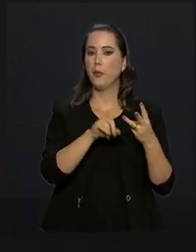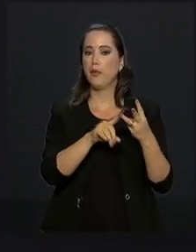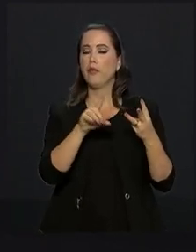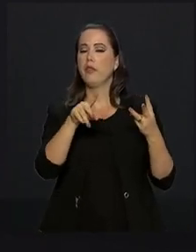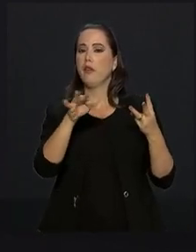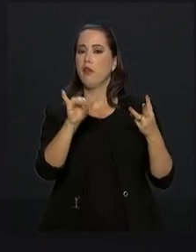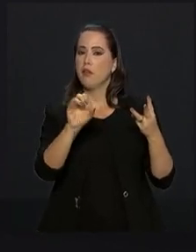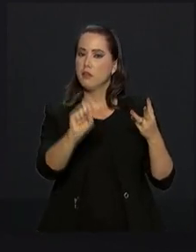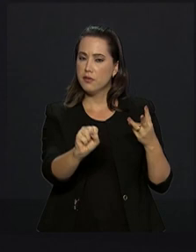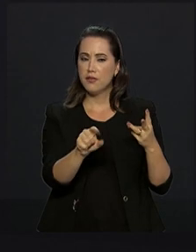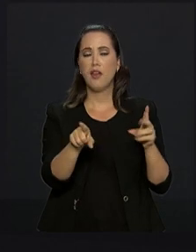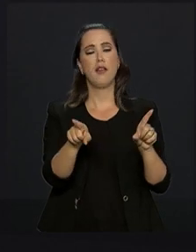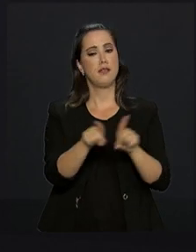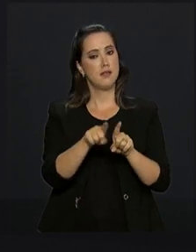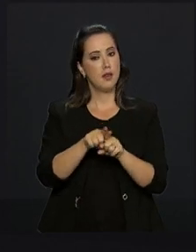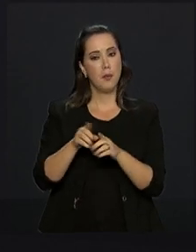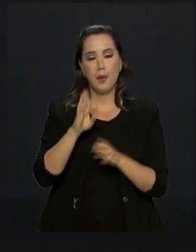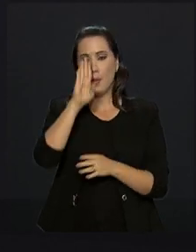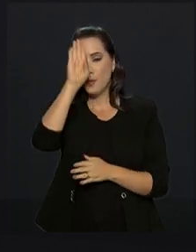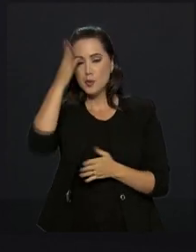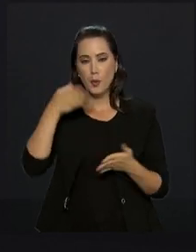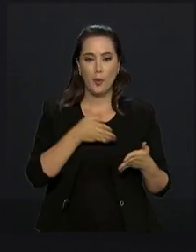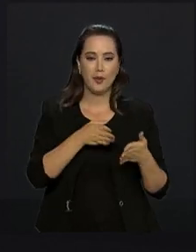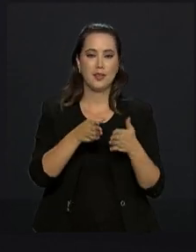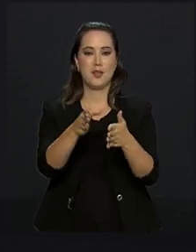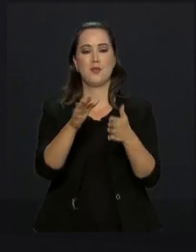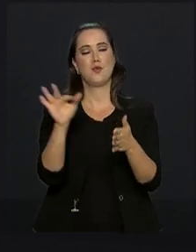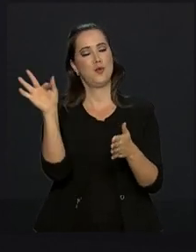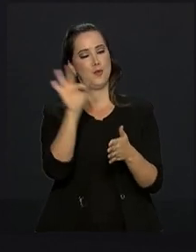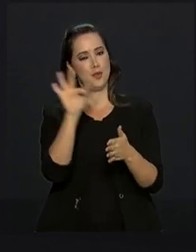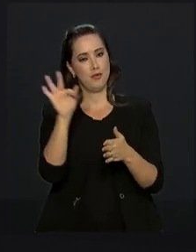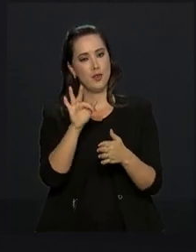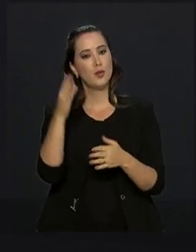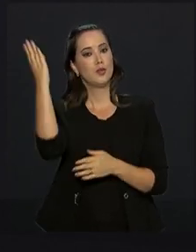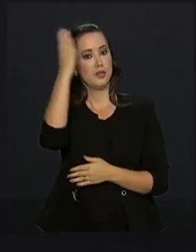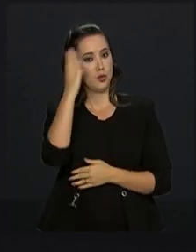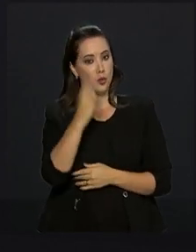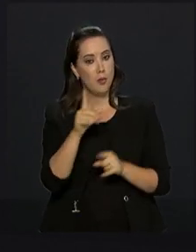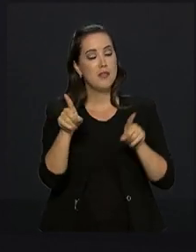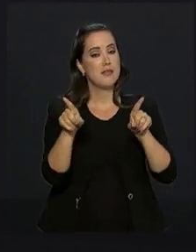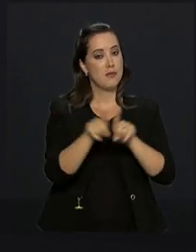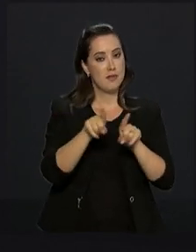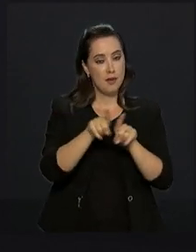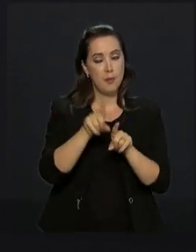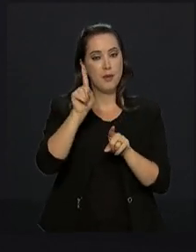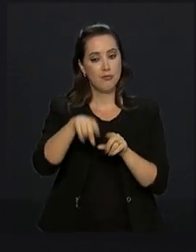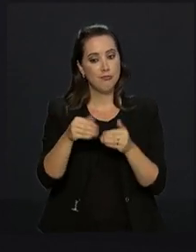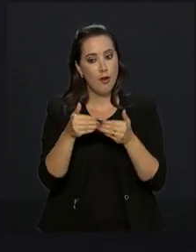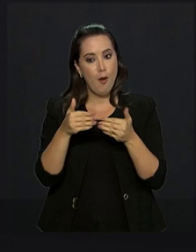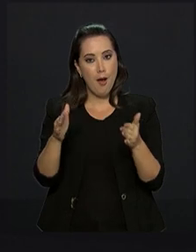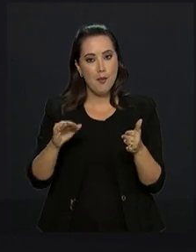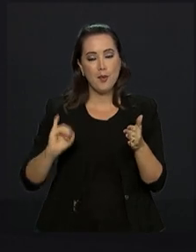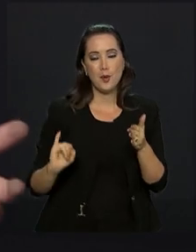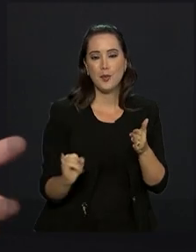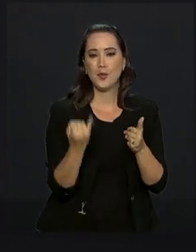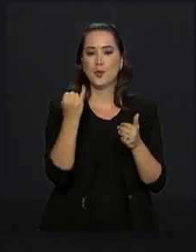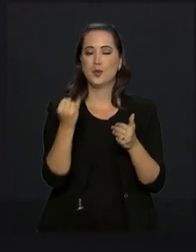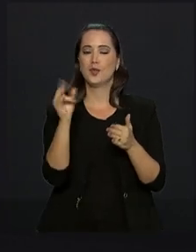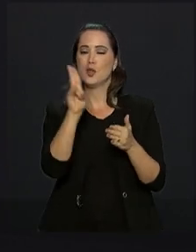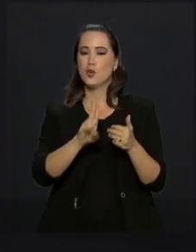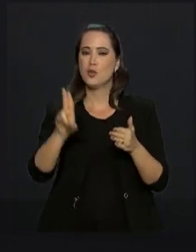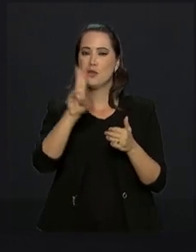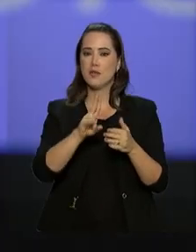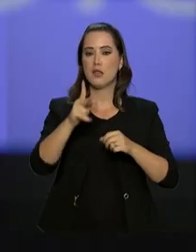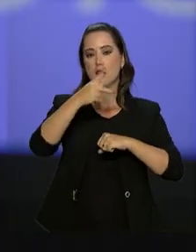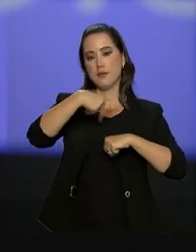de ser o principal caminho de acesso ao ensino superior do Brasil, o Enem também abre portas de universidades